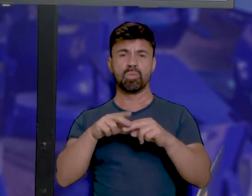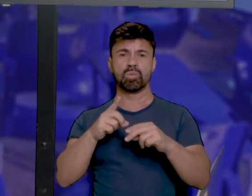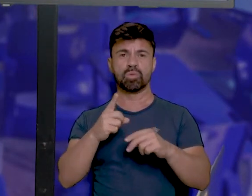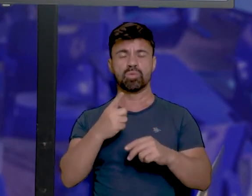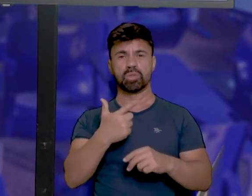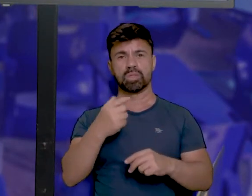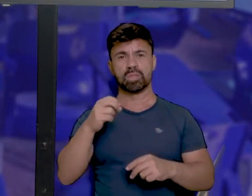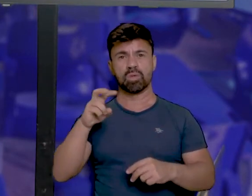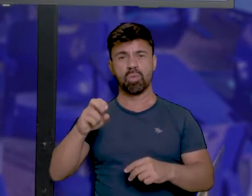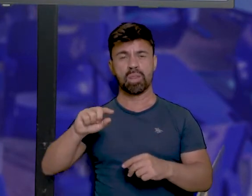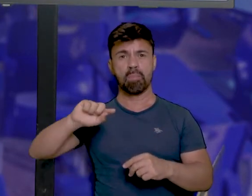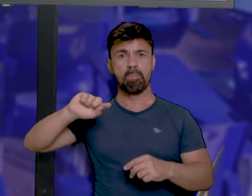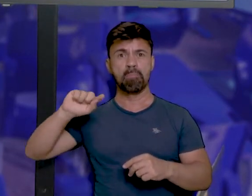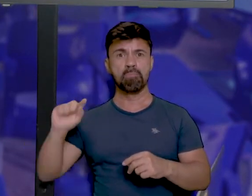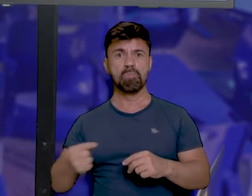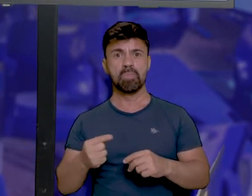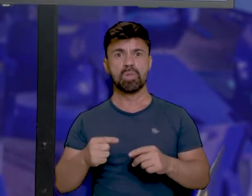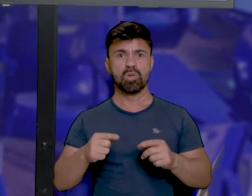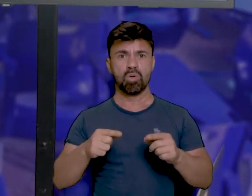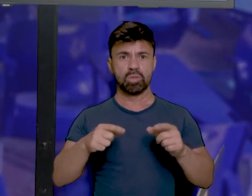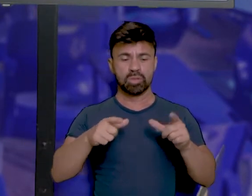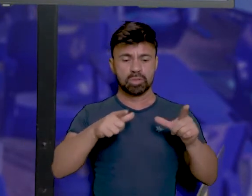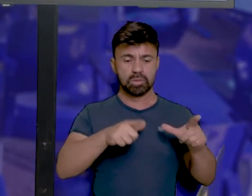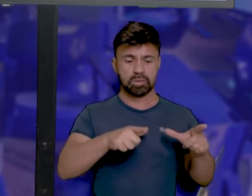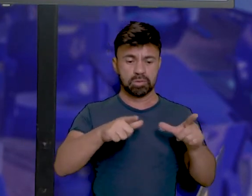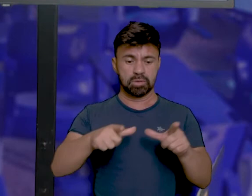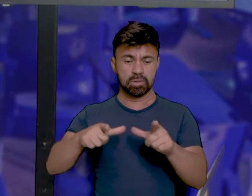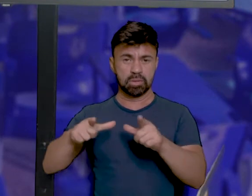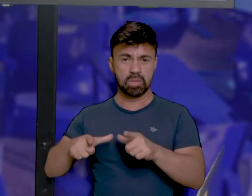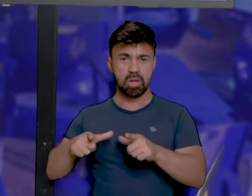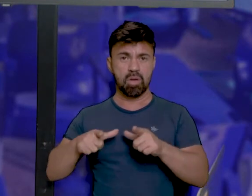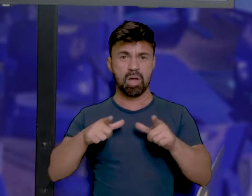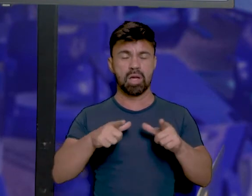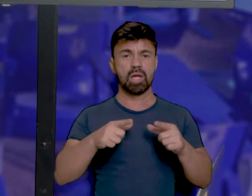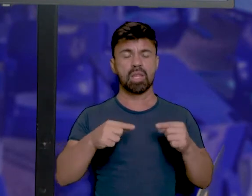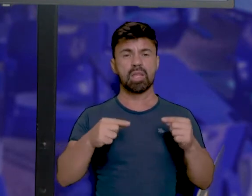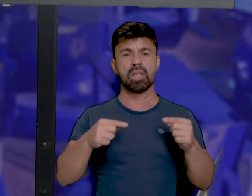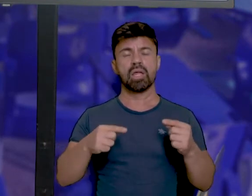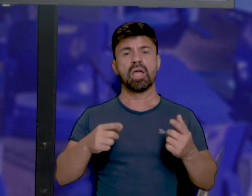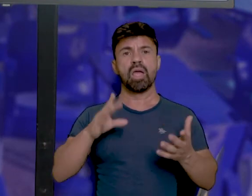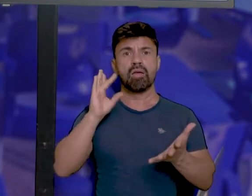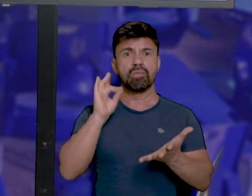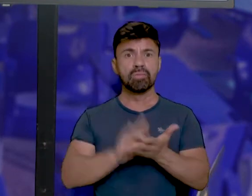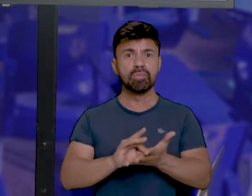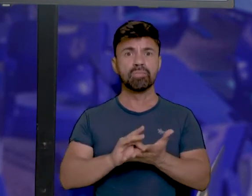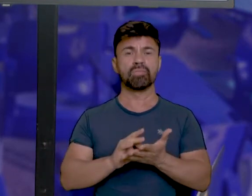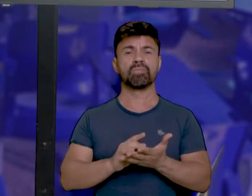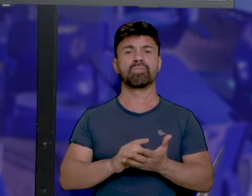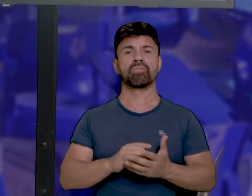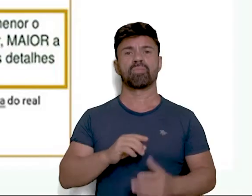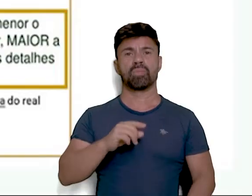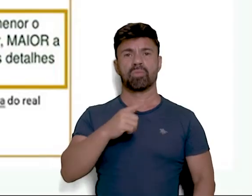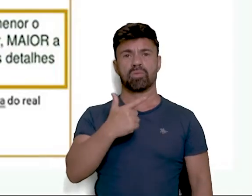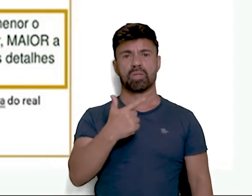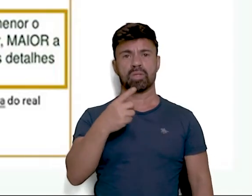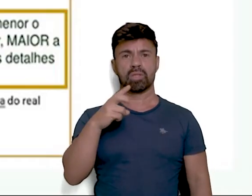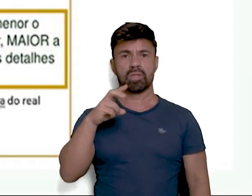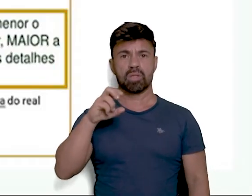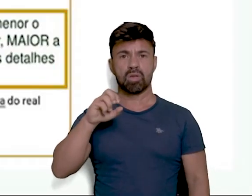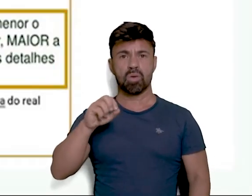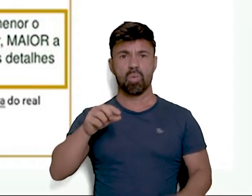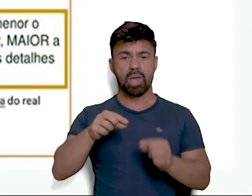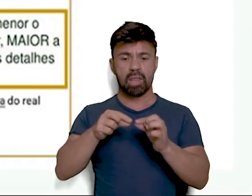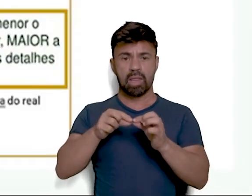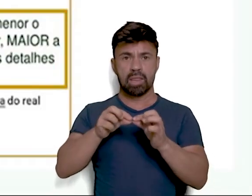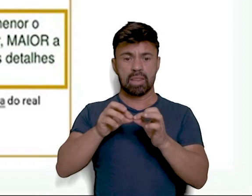de centímetros quadrados. Ou seja, essa imagem corresponde real a 250 quilômetros de